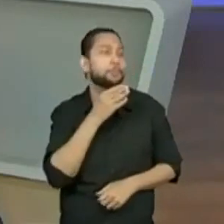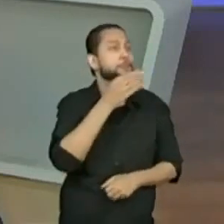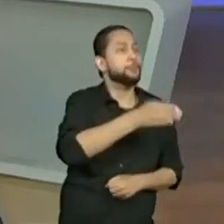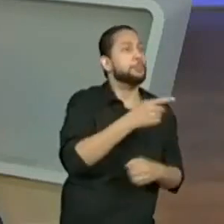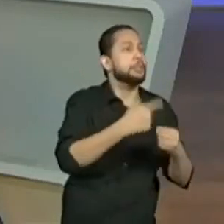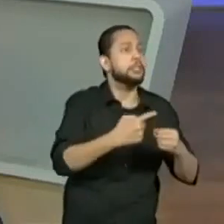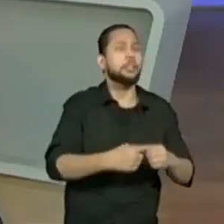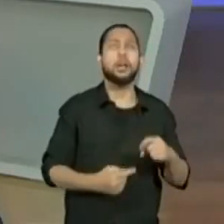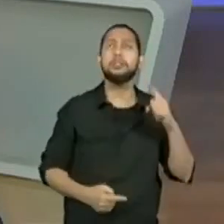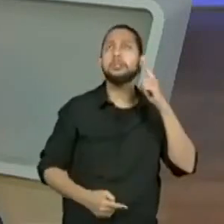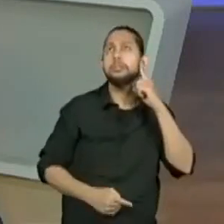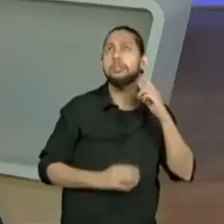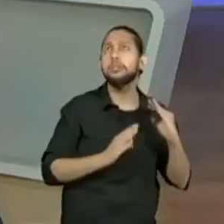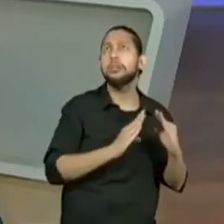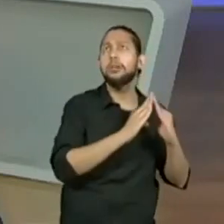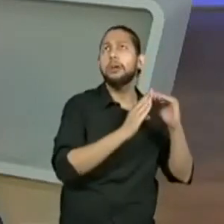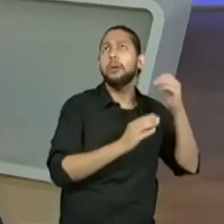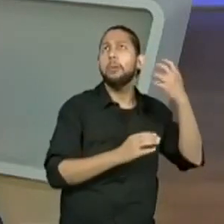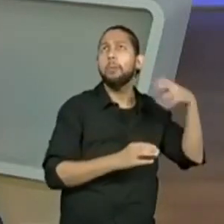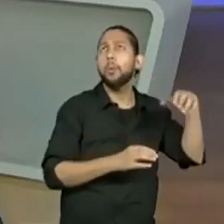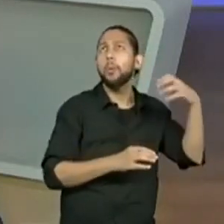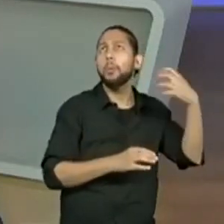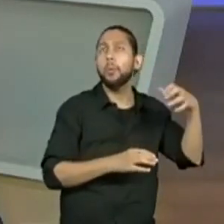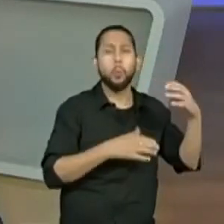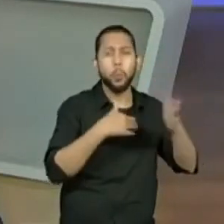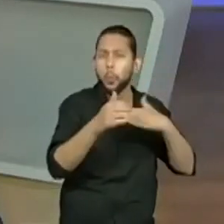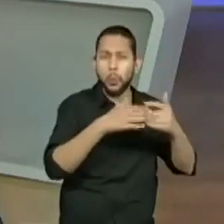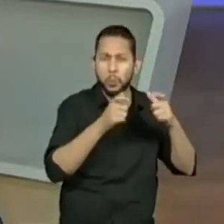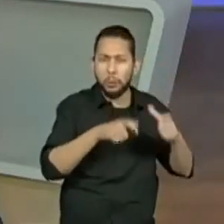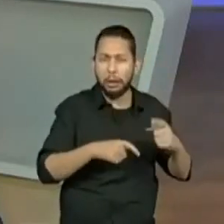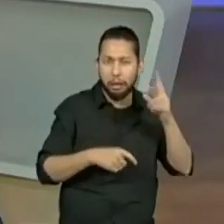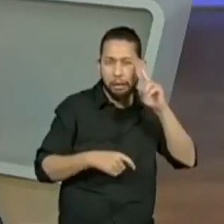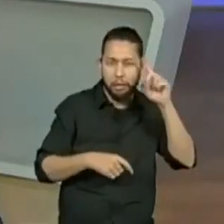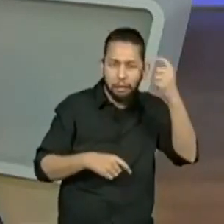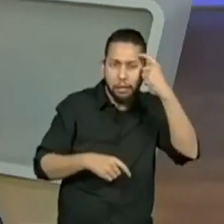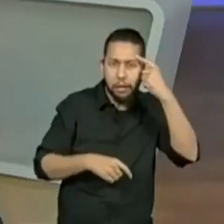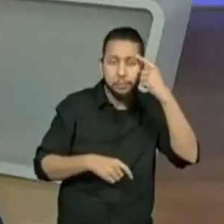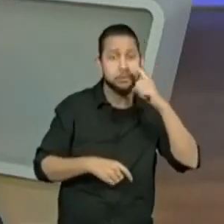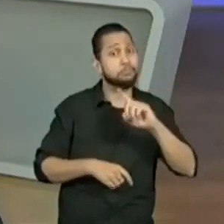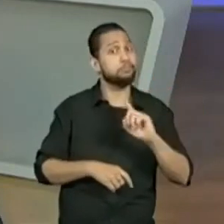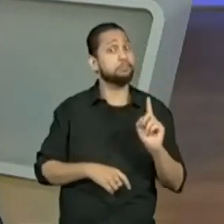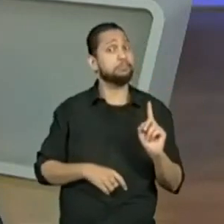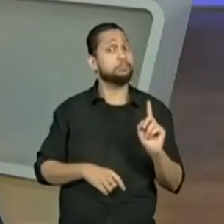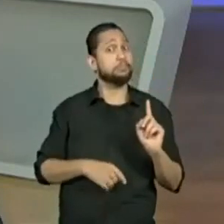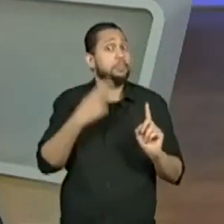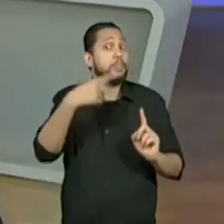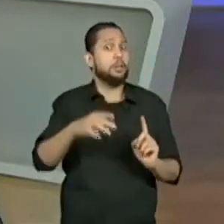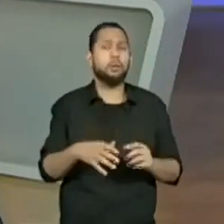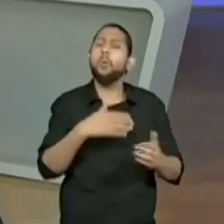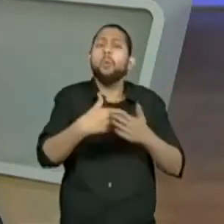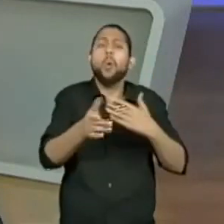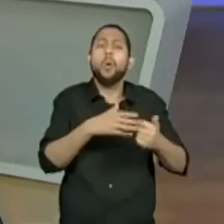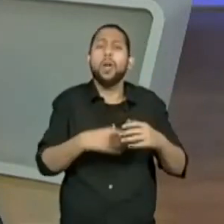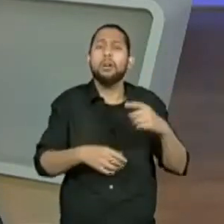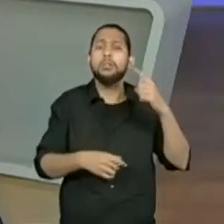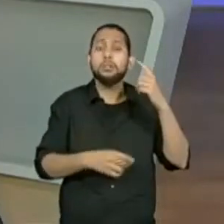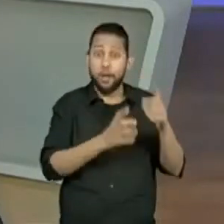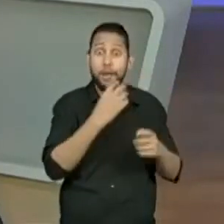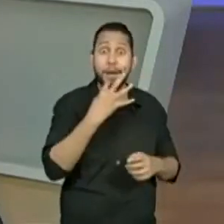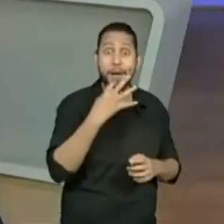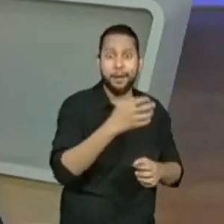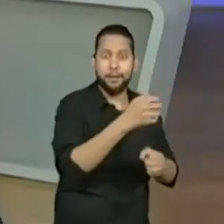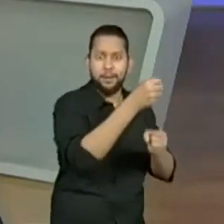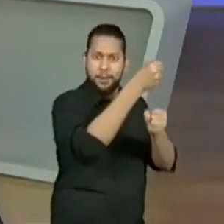lá atrás? A sua vivência infantil. Agora, a pergunta. Vocês acham que qualquer sino que ele ouvir, ele pode